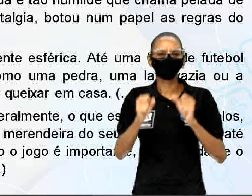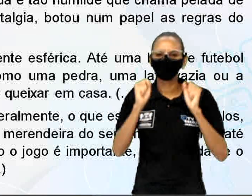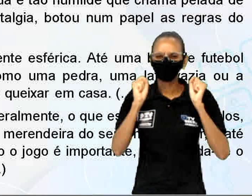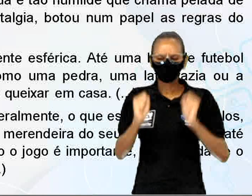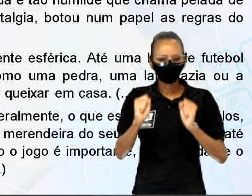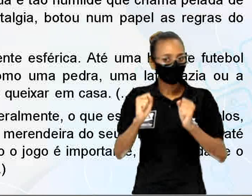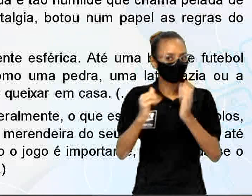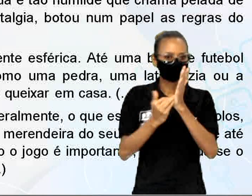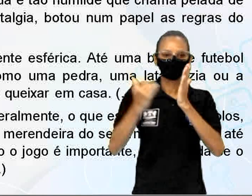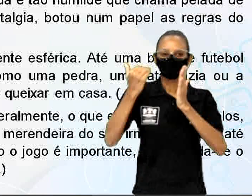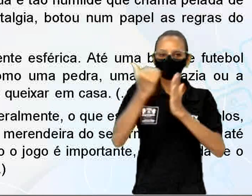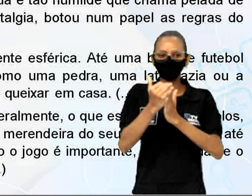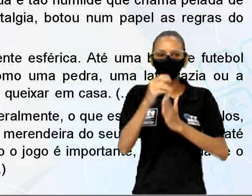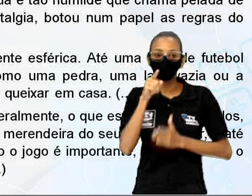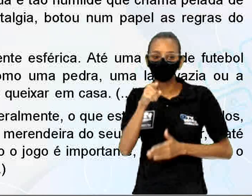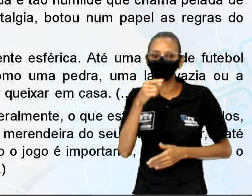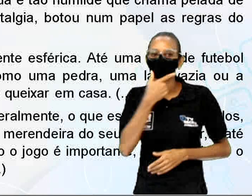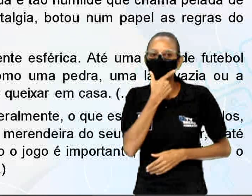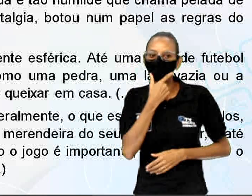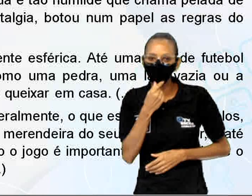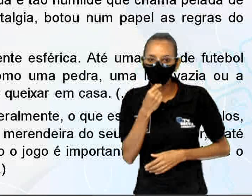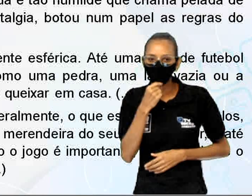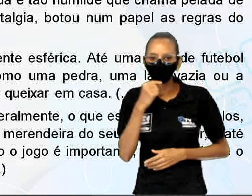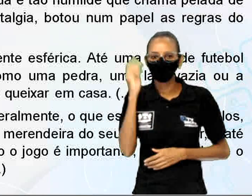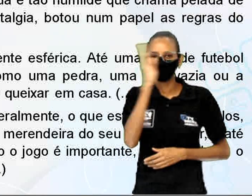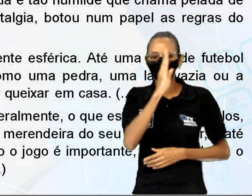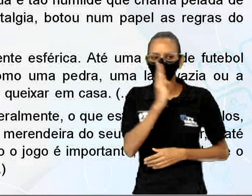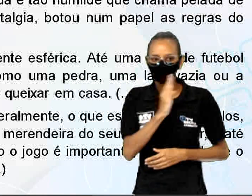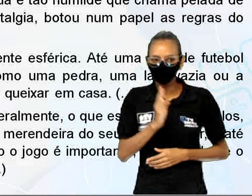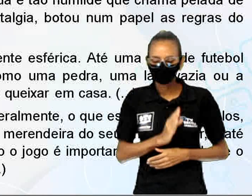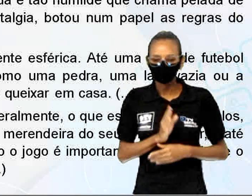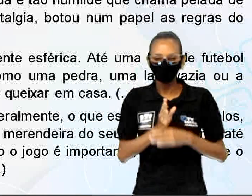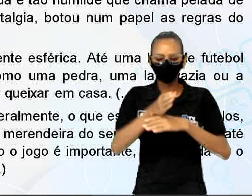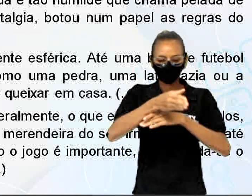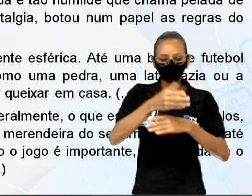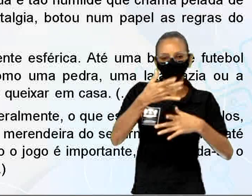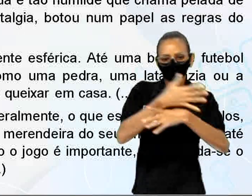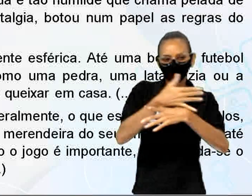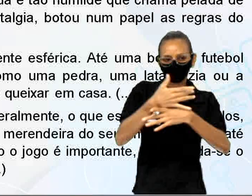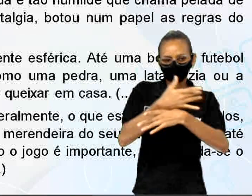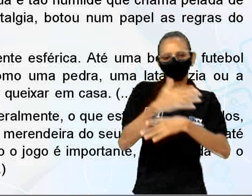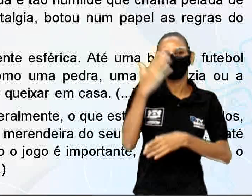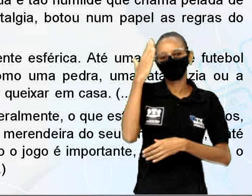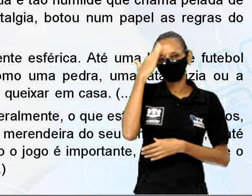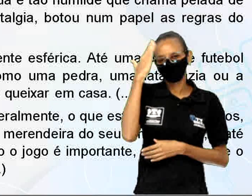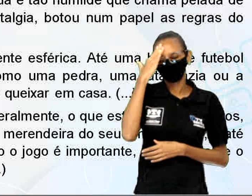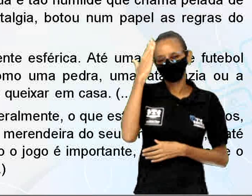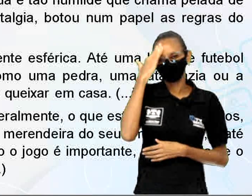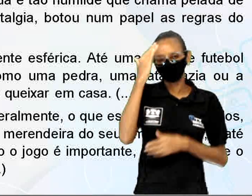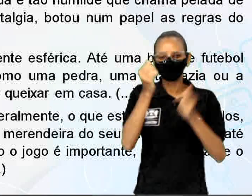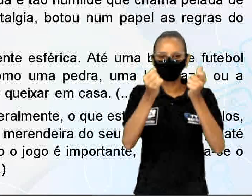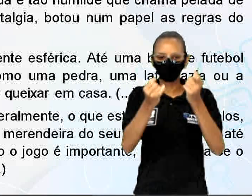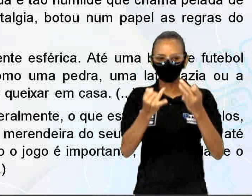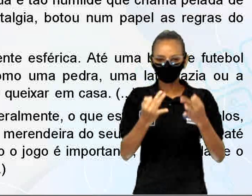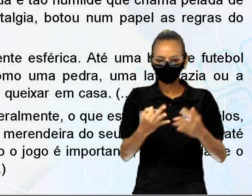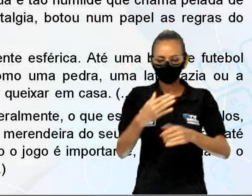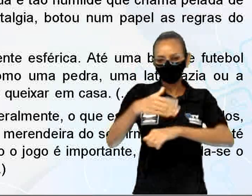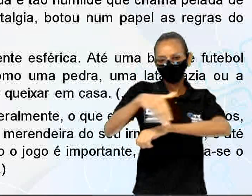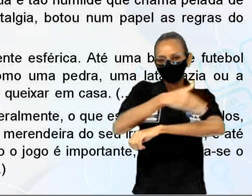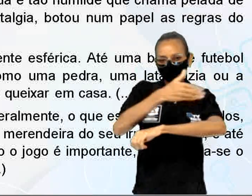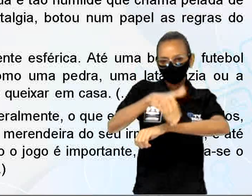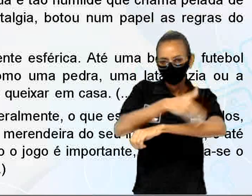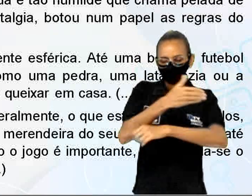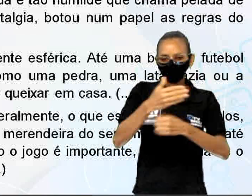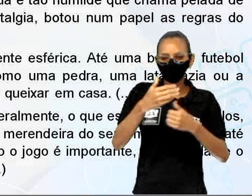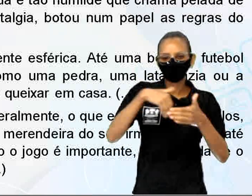Se você é homem, brasileiro e criado em cidade, sabe do que eu estou falando. Futebol de rua é tão humilde que chama